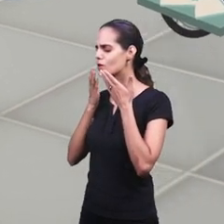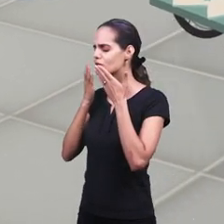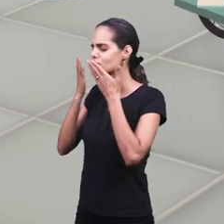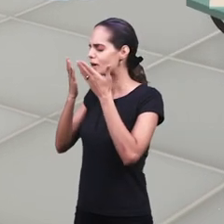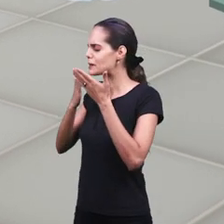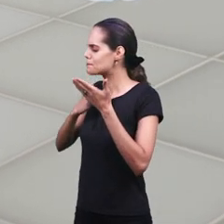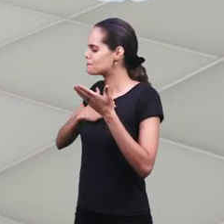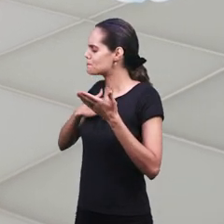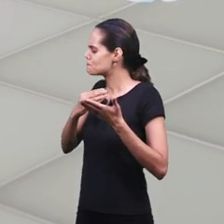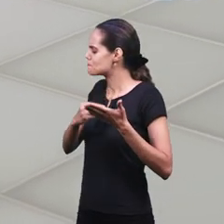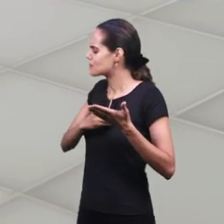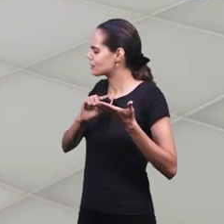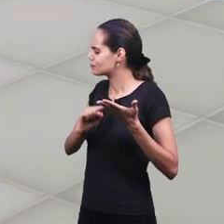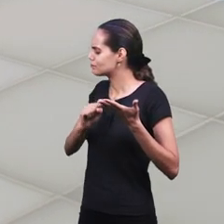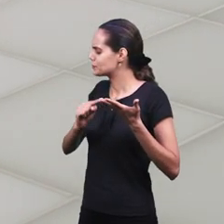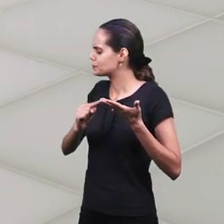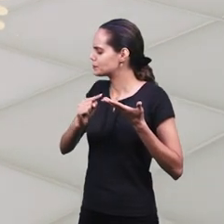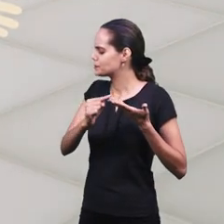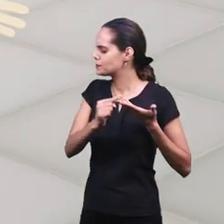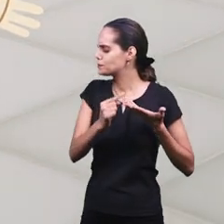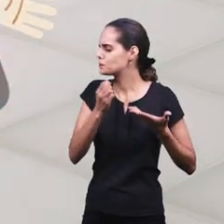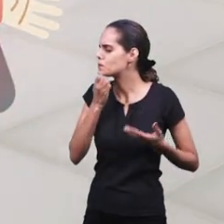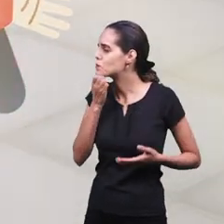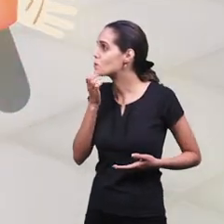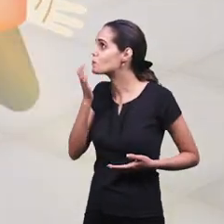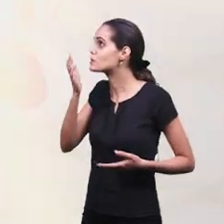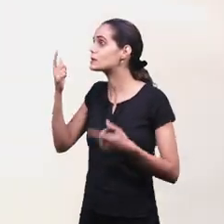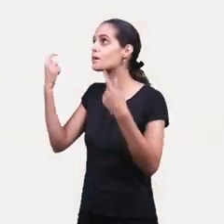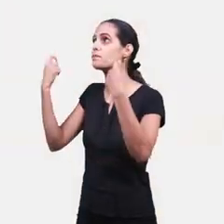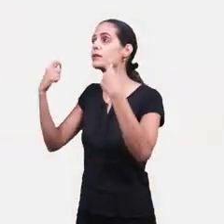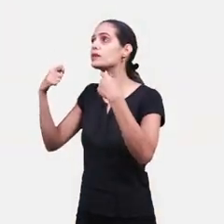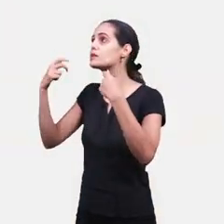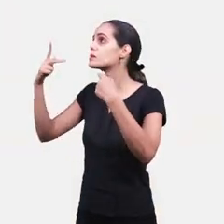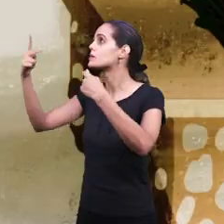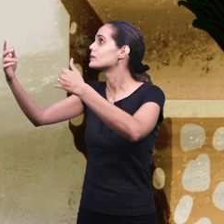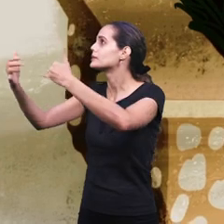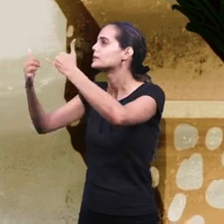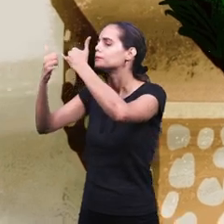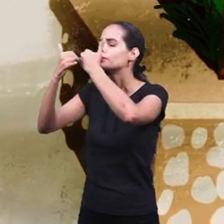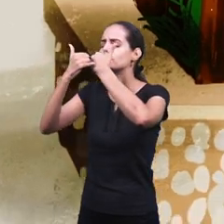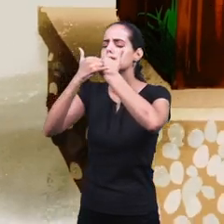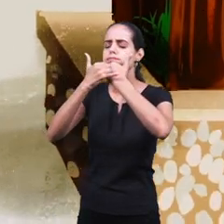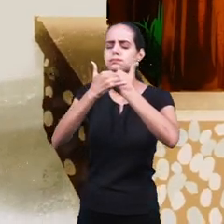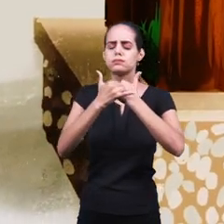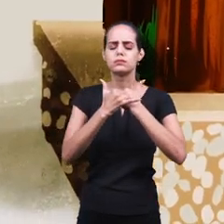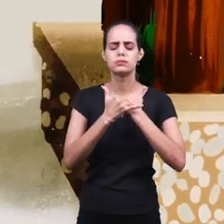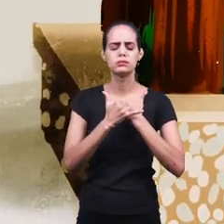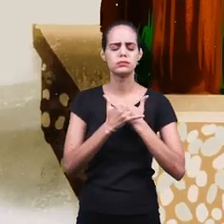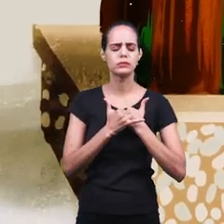Preciso do teu perdão da tua